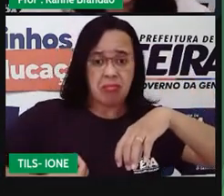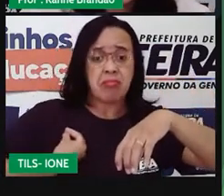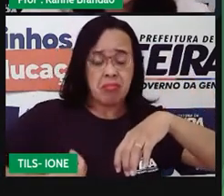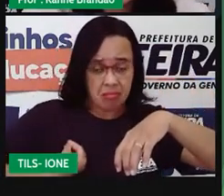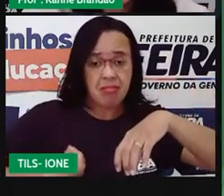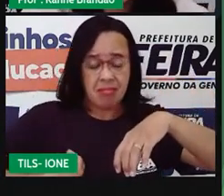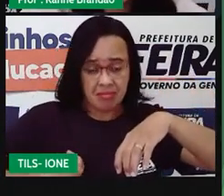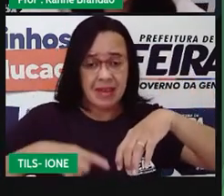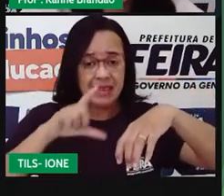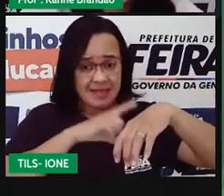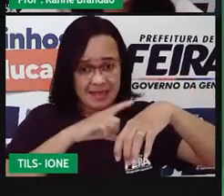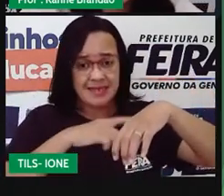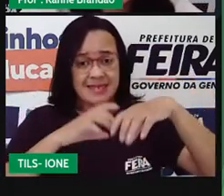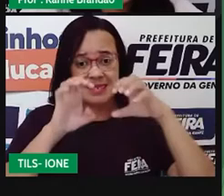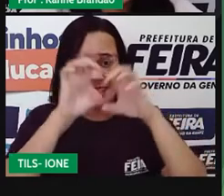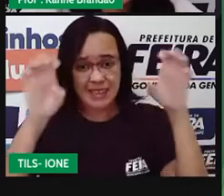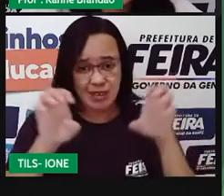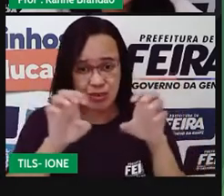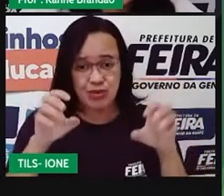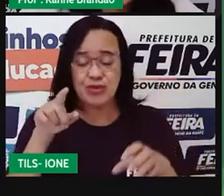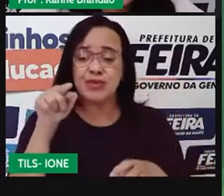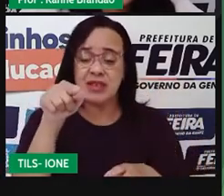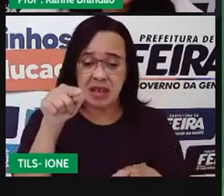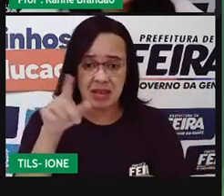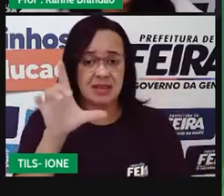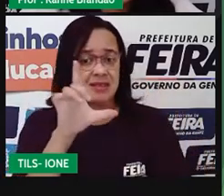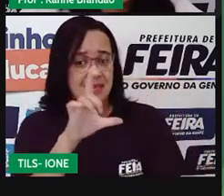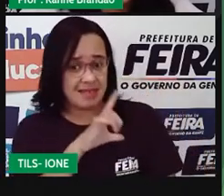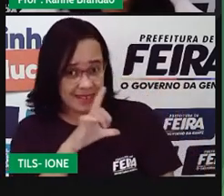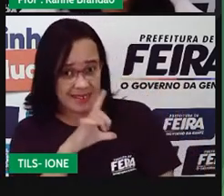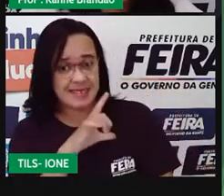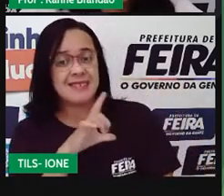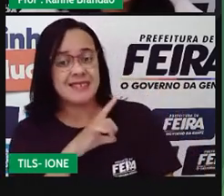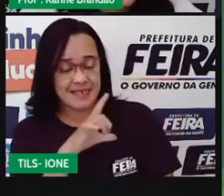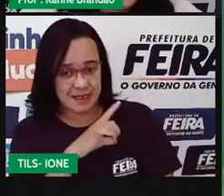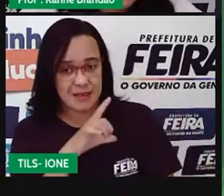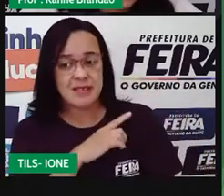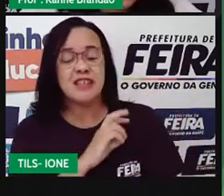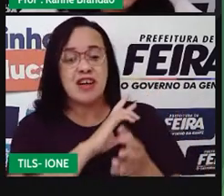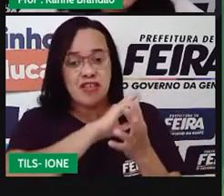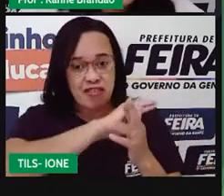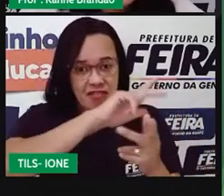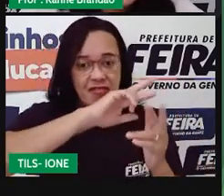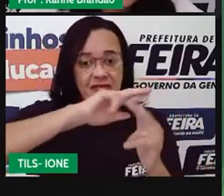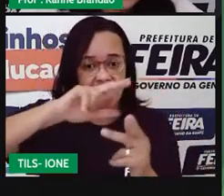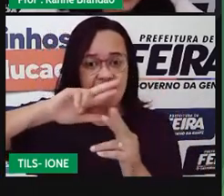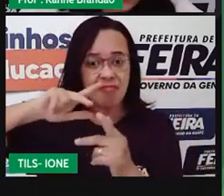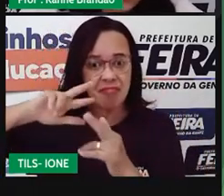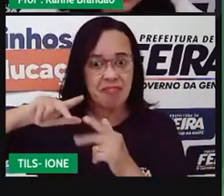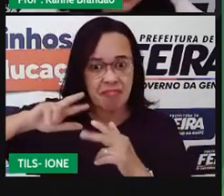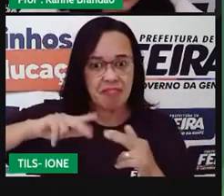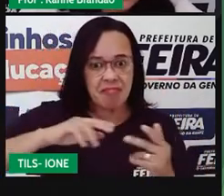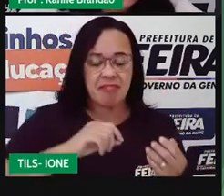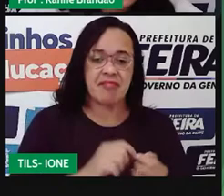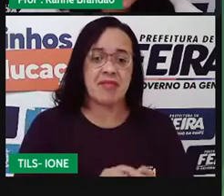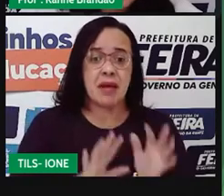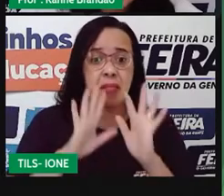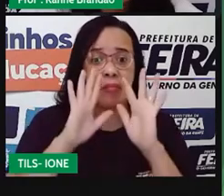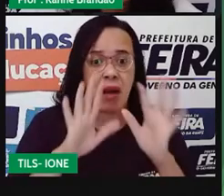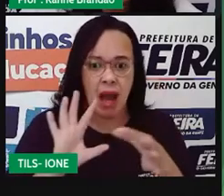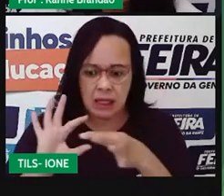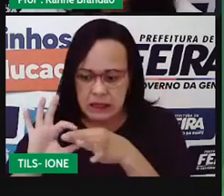estruturas, então, quando a gente observa aqui, ó, é um indivíduo diferente. Que estão o quê? Unidos